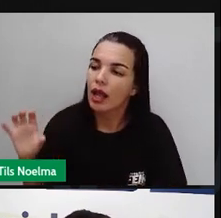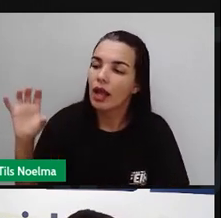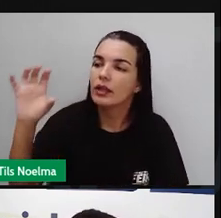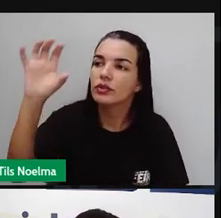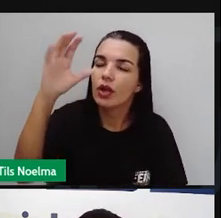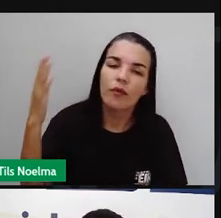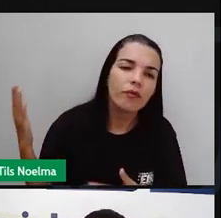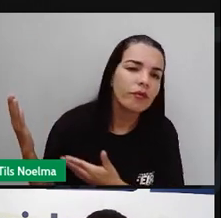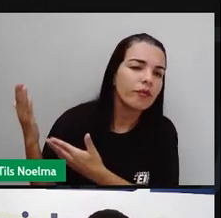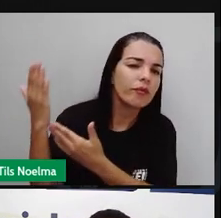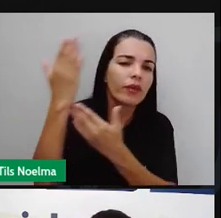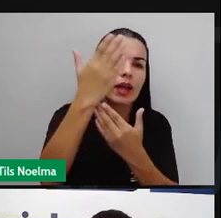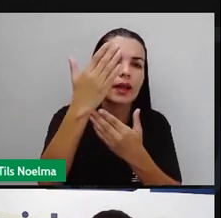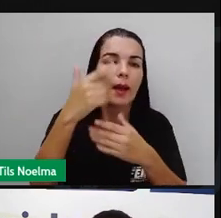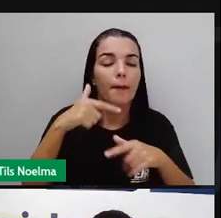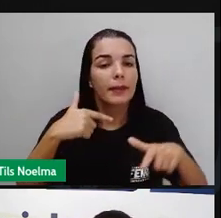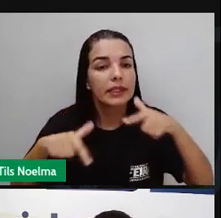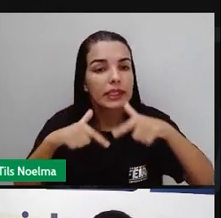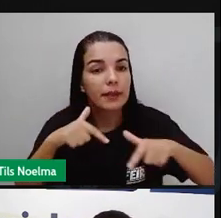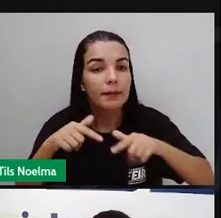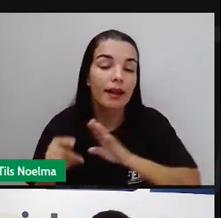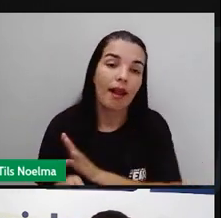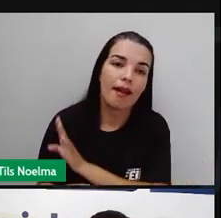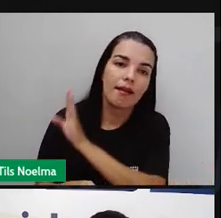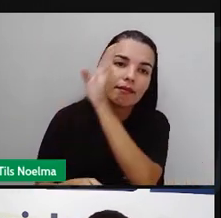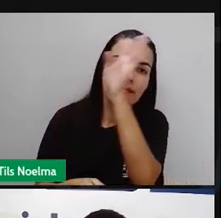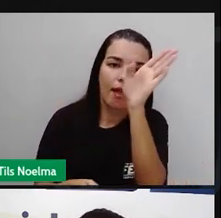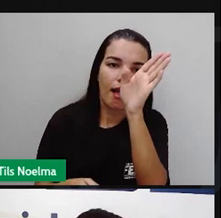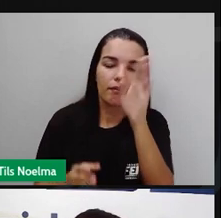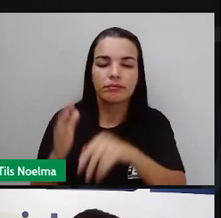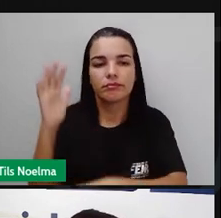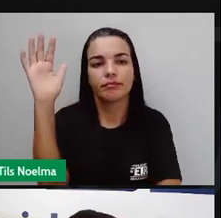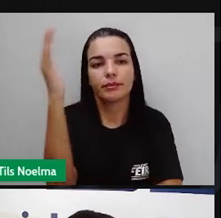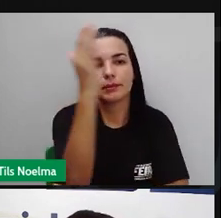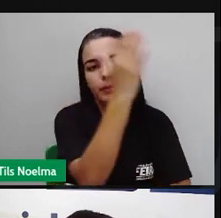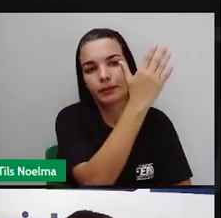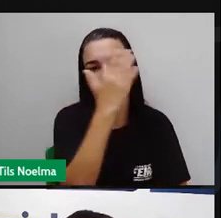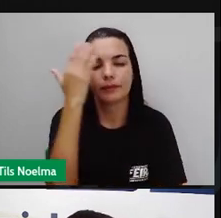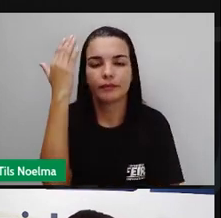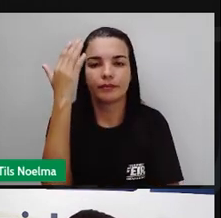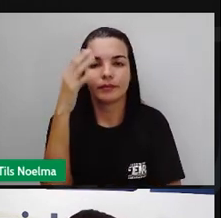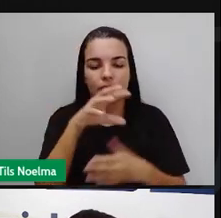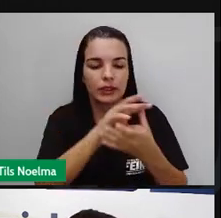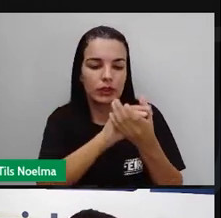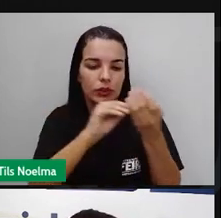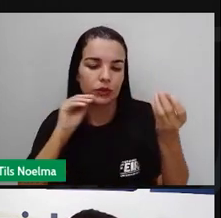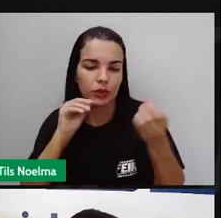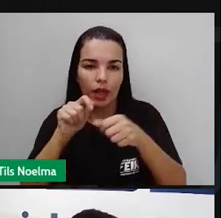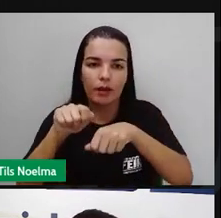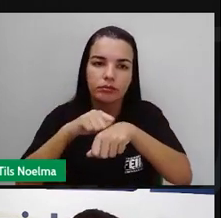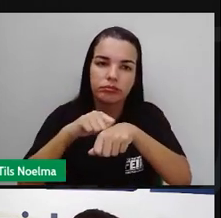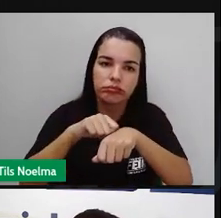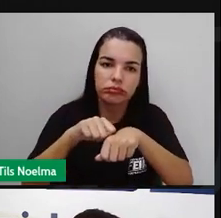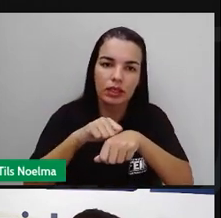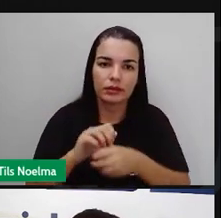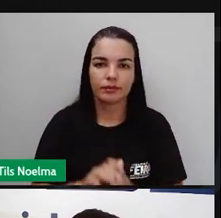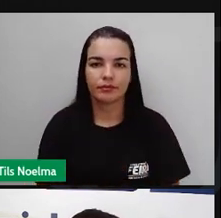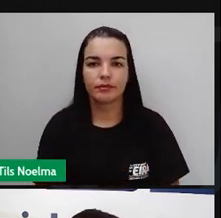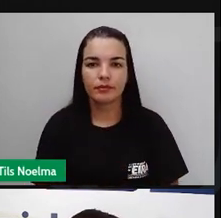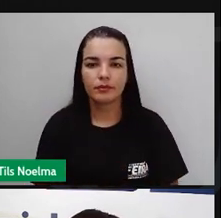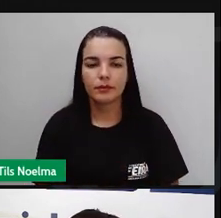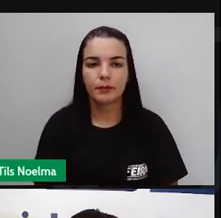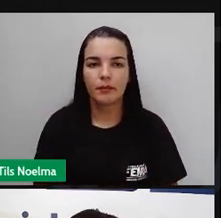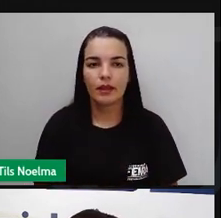da ferrovia quanto também trabalhar com o seringueiro na estação do Ládex mas quais as